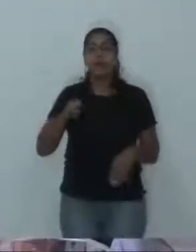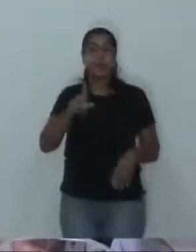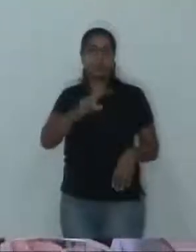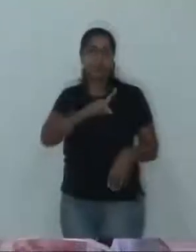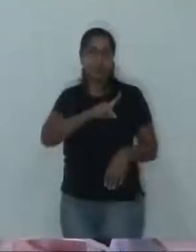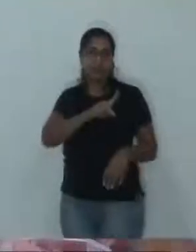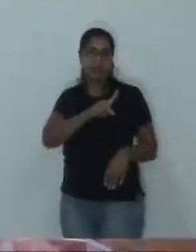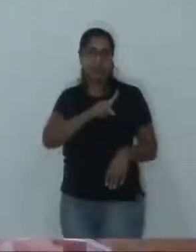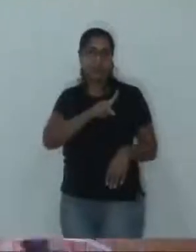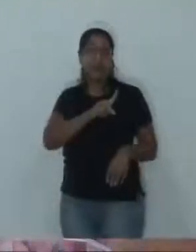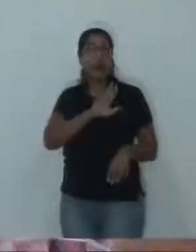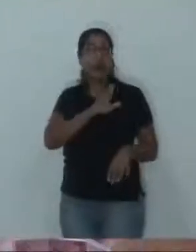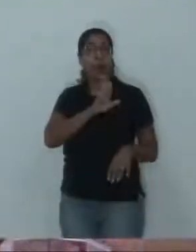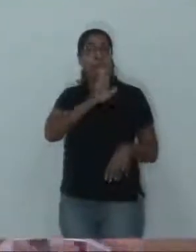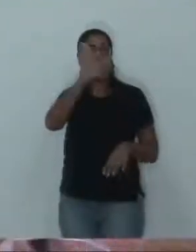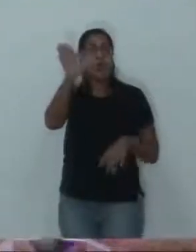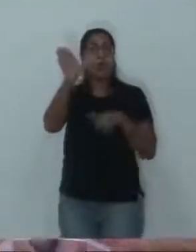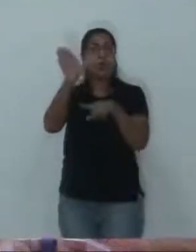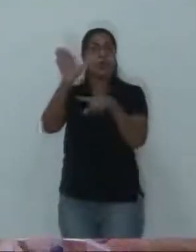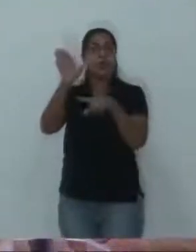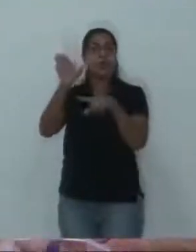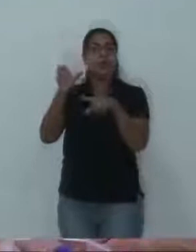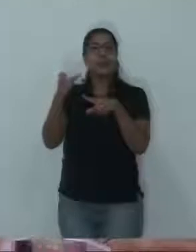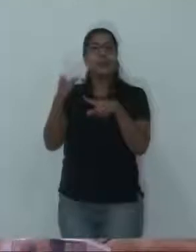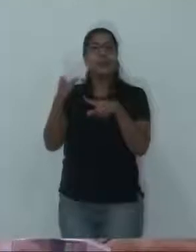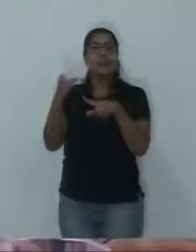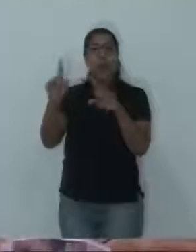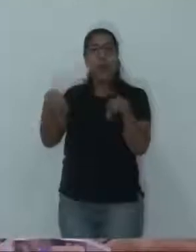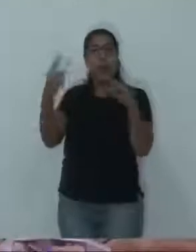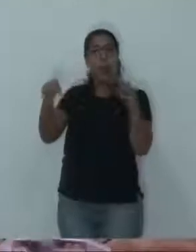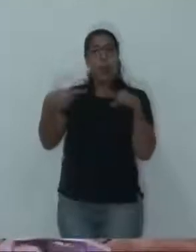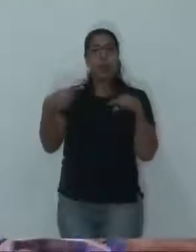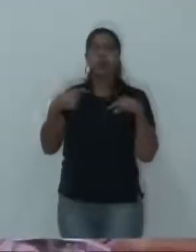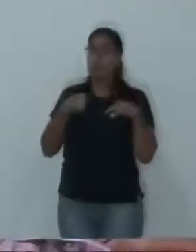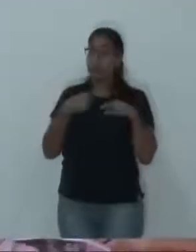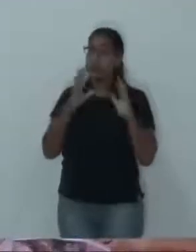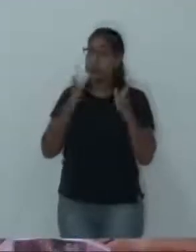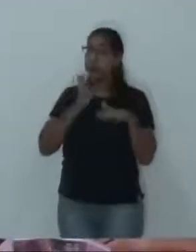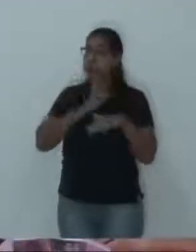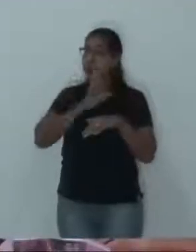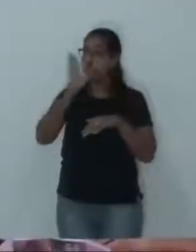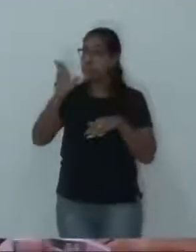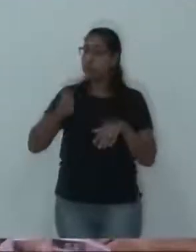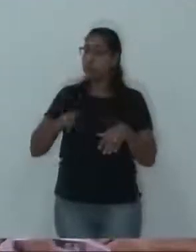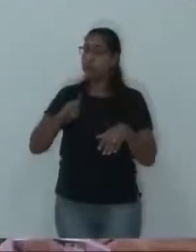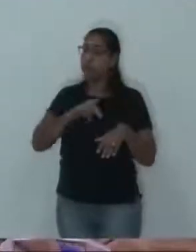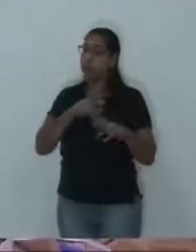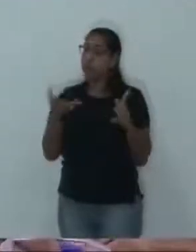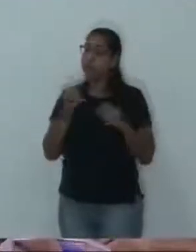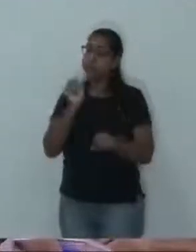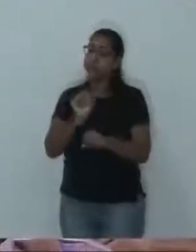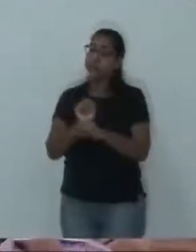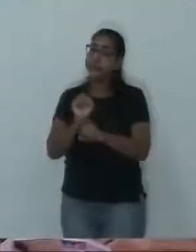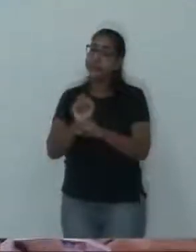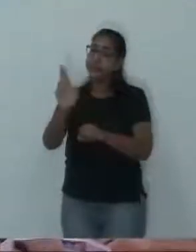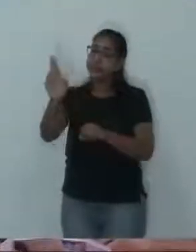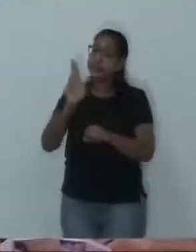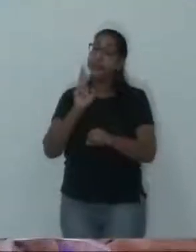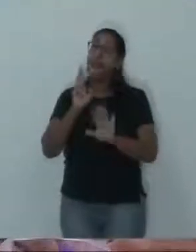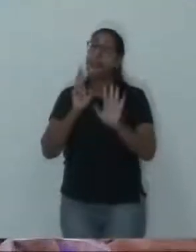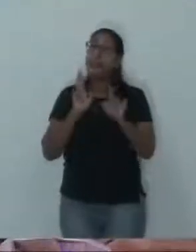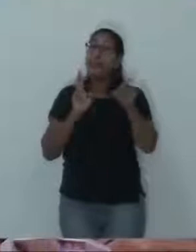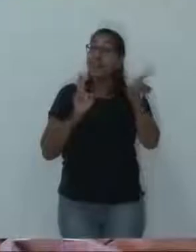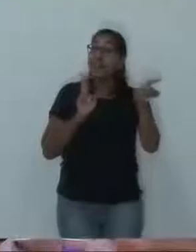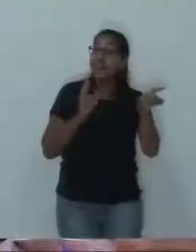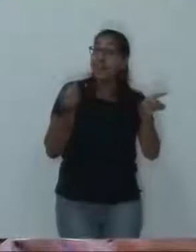lá a minha defesa no MP, e estou esperando só a resposta do MP. Mas ele tem que ser homem, que, assim